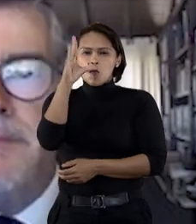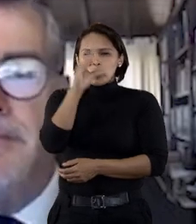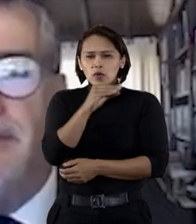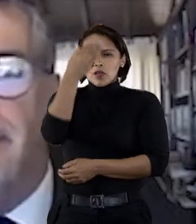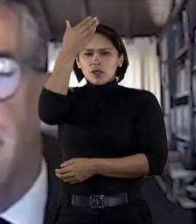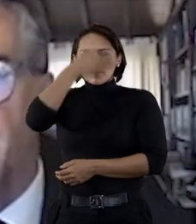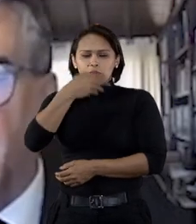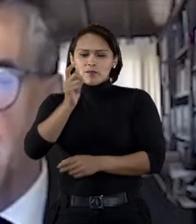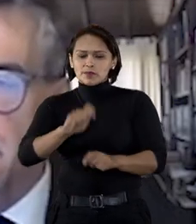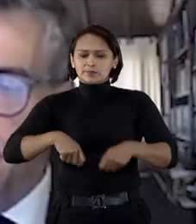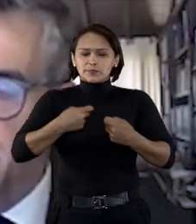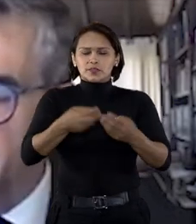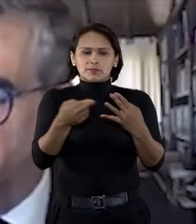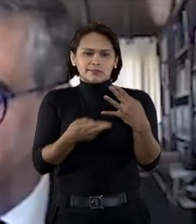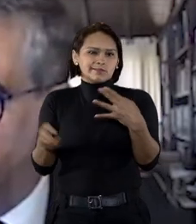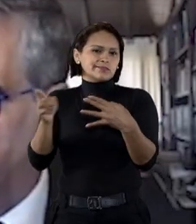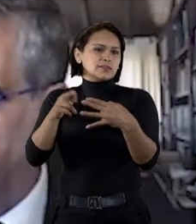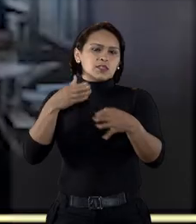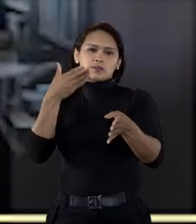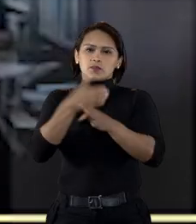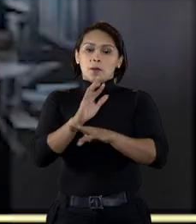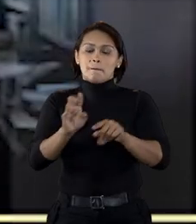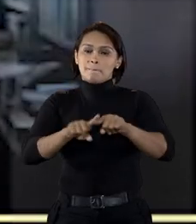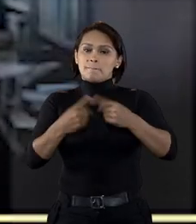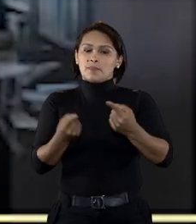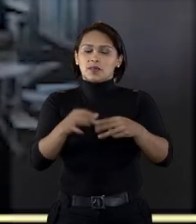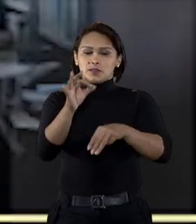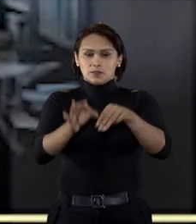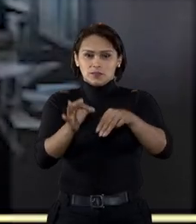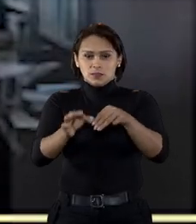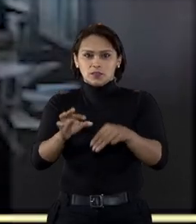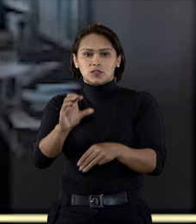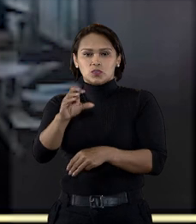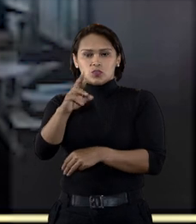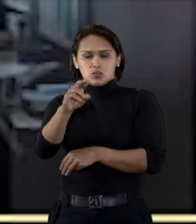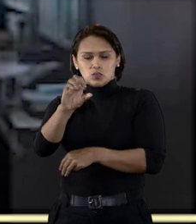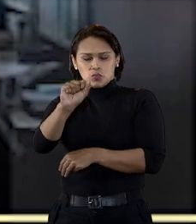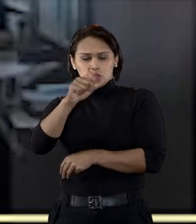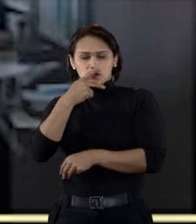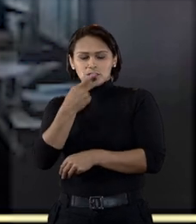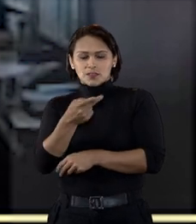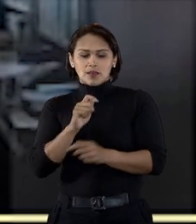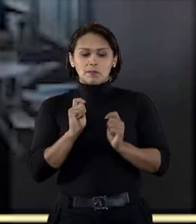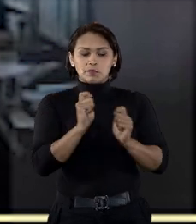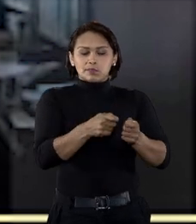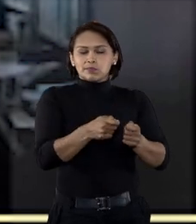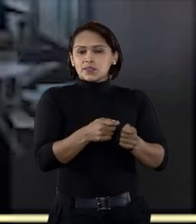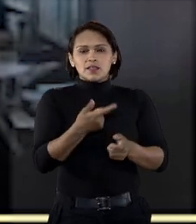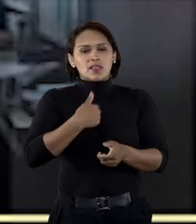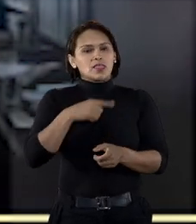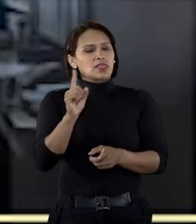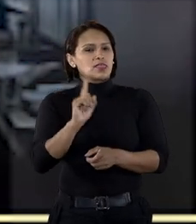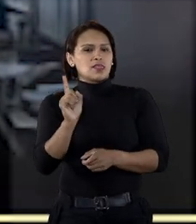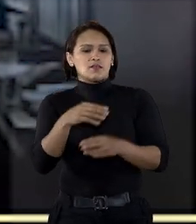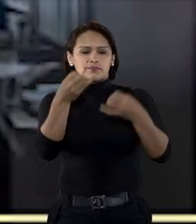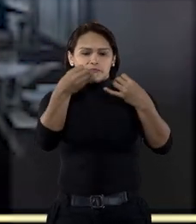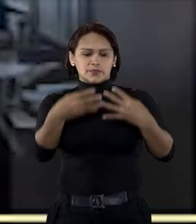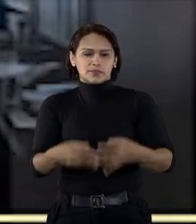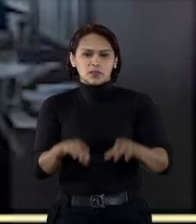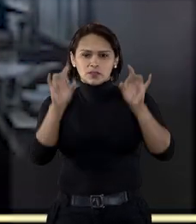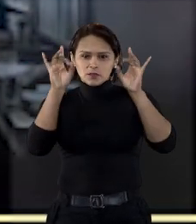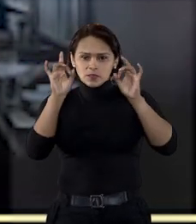genéricos ao não admitir o recurso especial. Mas o ministro Rogério Schietti Cruz apontou que a defesa não contestou